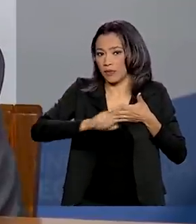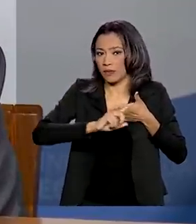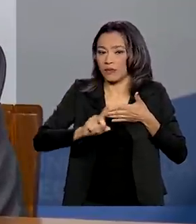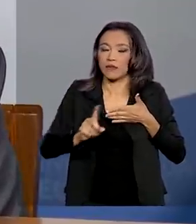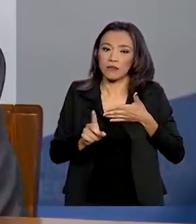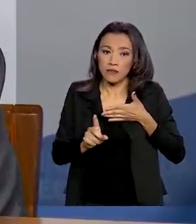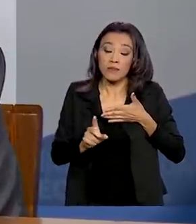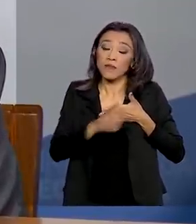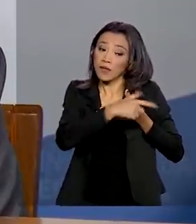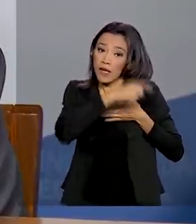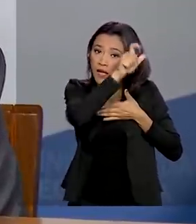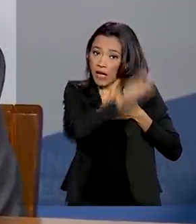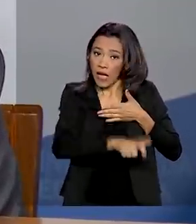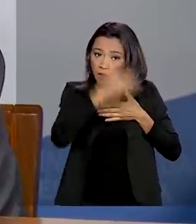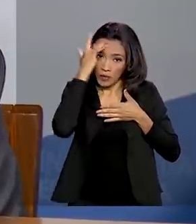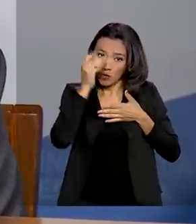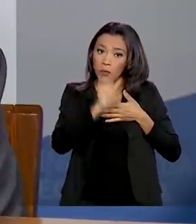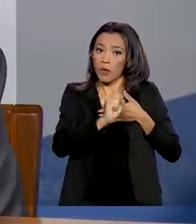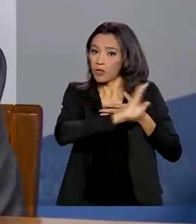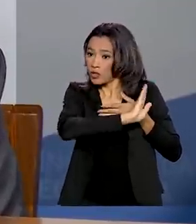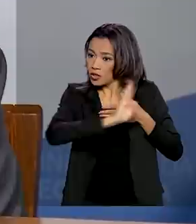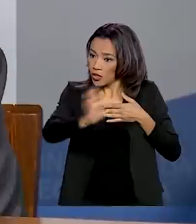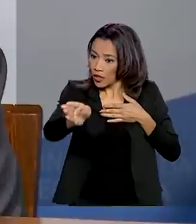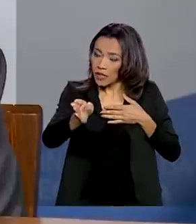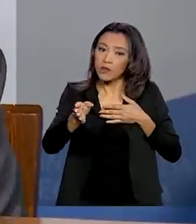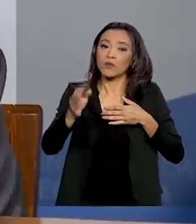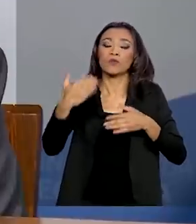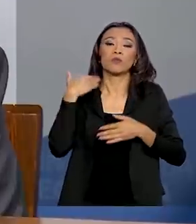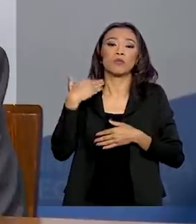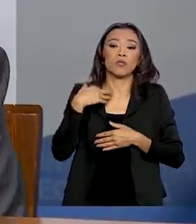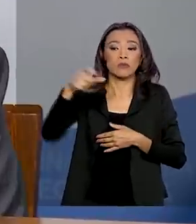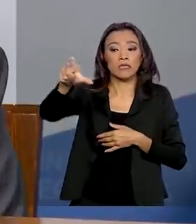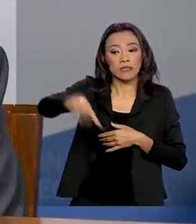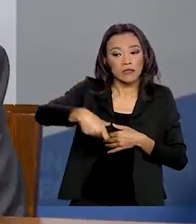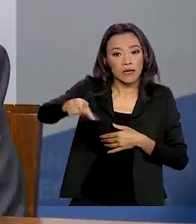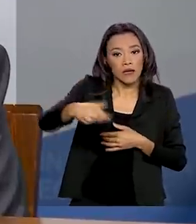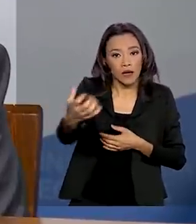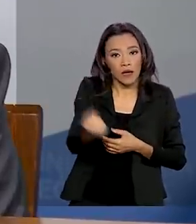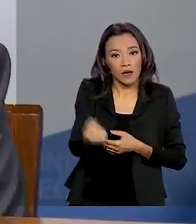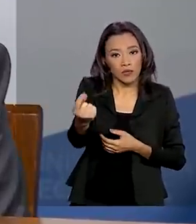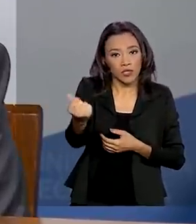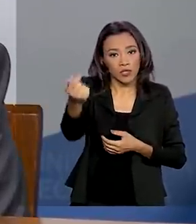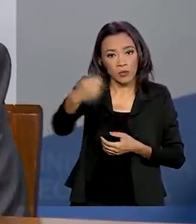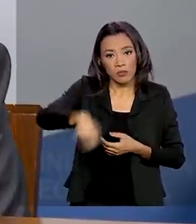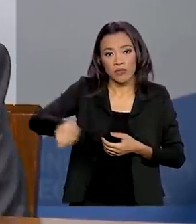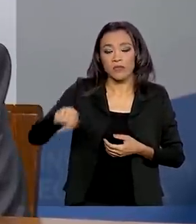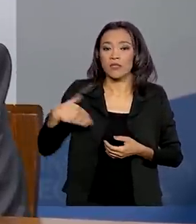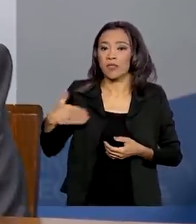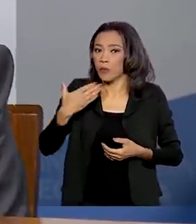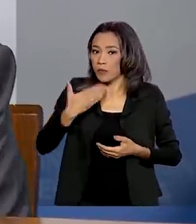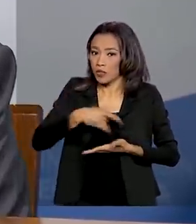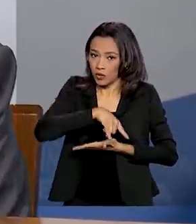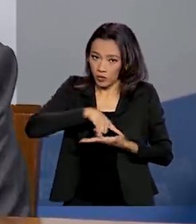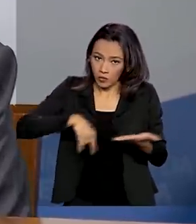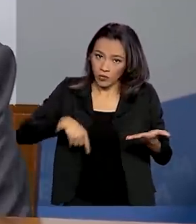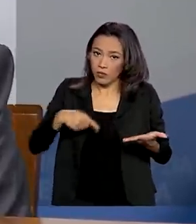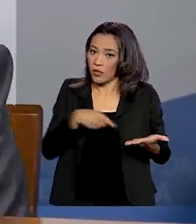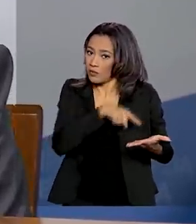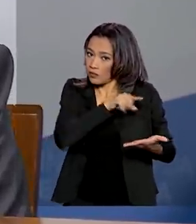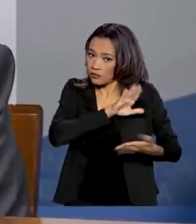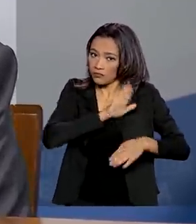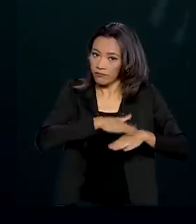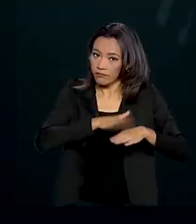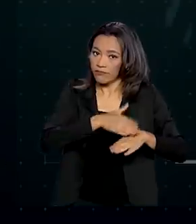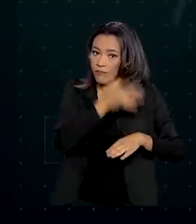poderá ir diretamente no banco sacar o recurso sem precisar a verbação no INSS dessa